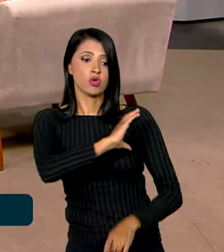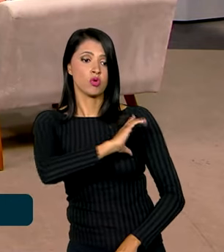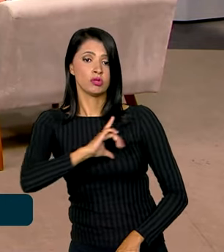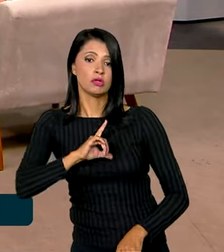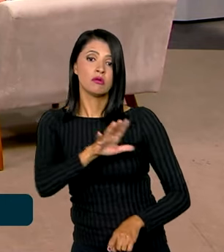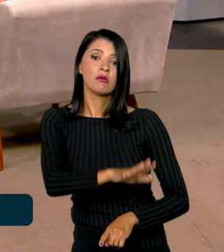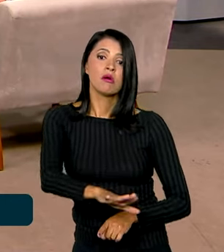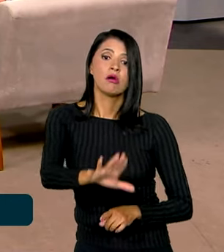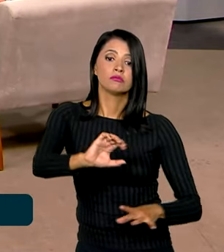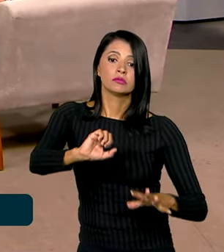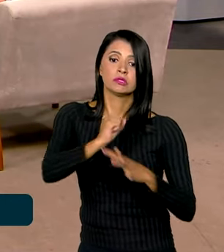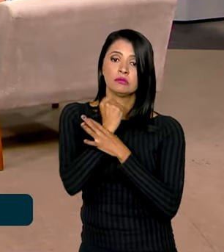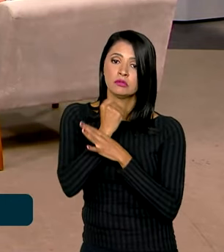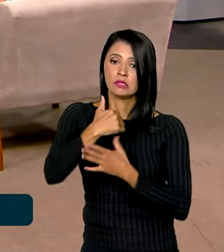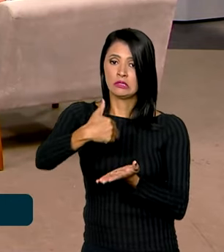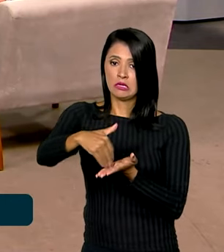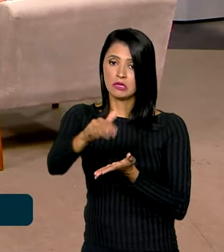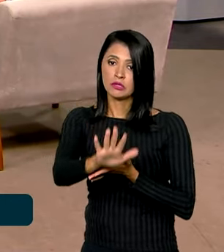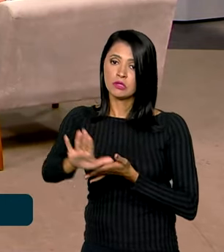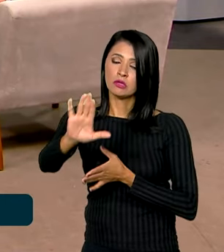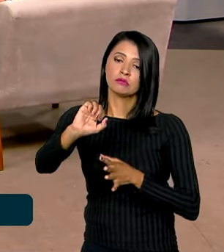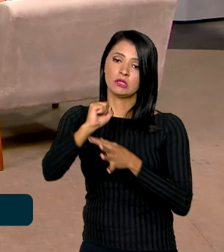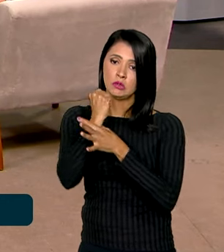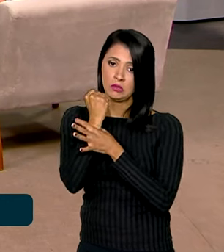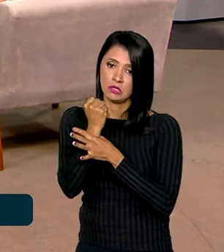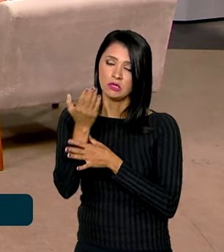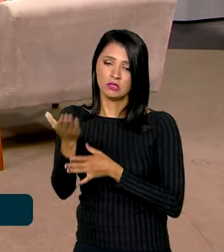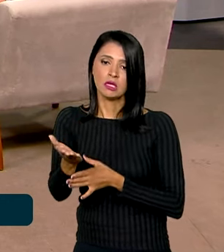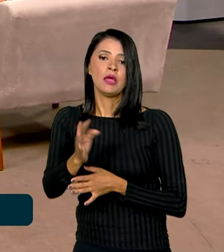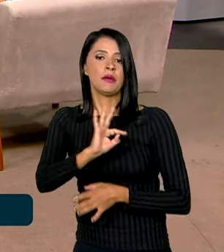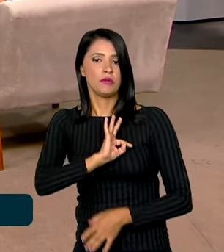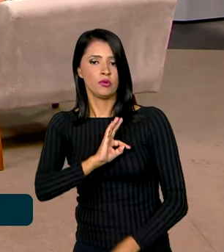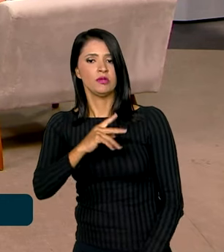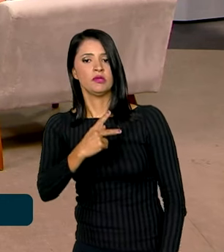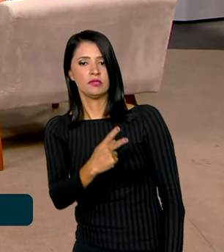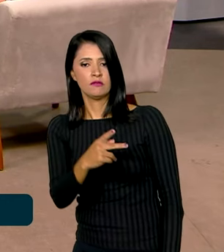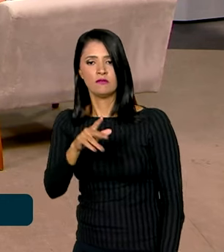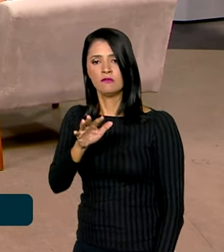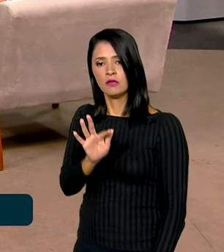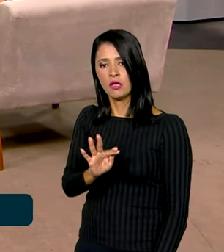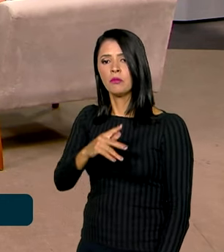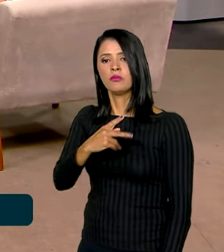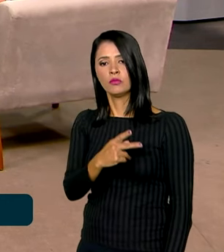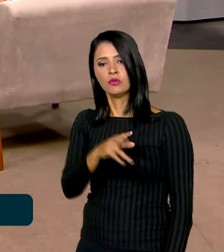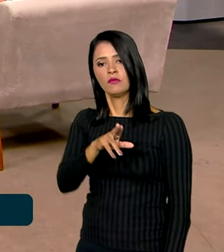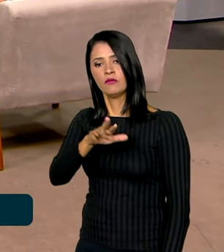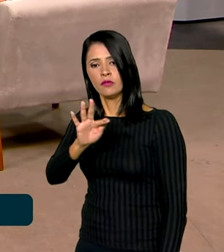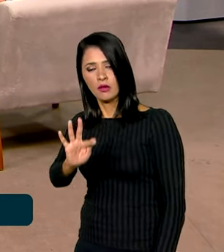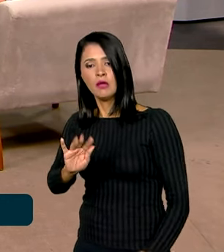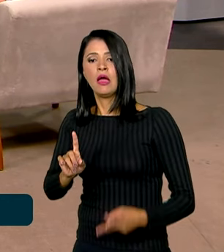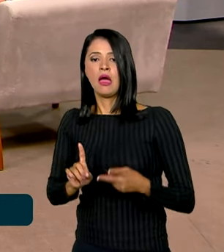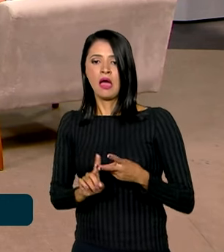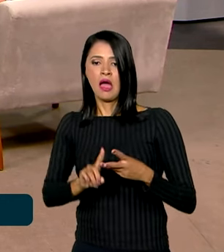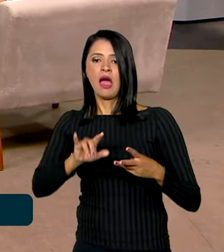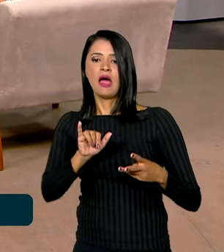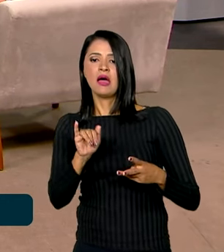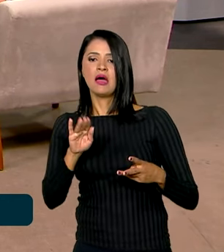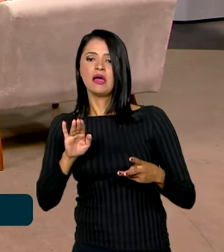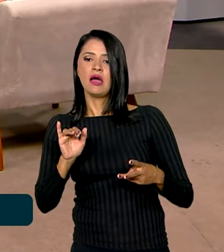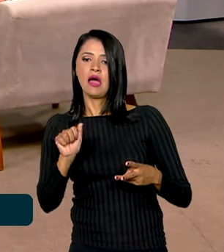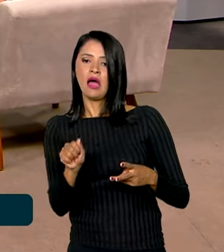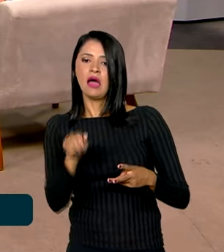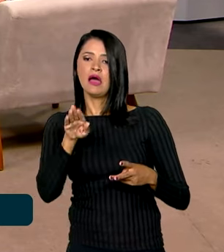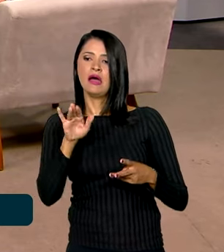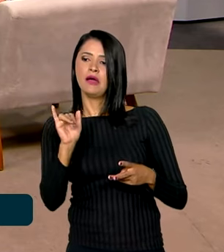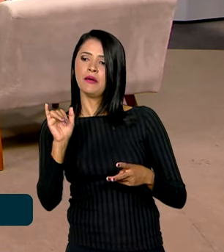área de segurança pela Secretaria Nacional de Segurança Pública, com a Polícia Federal, Polícia Rodoviária Federal. Temos a ABIN, e a ABIN e a Polícia Federal já